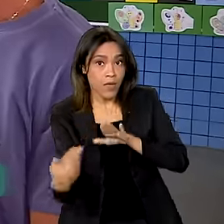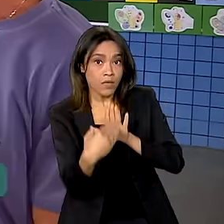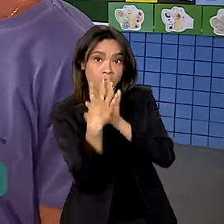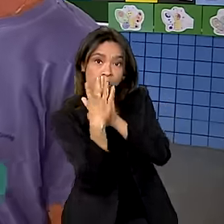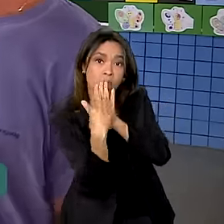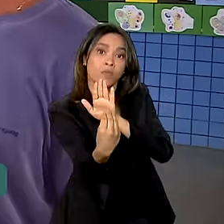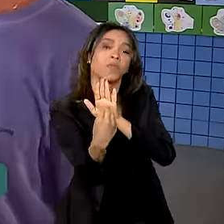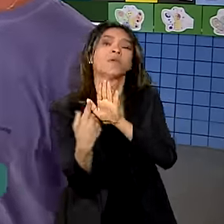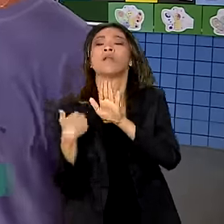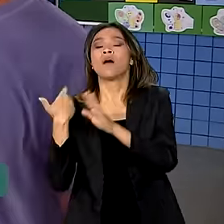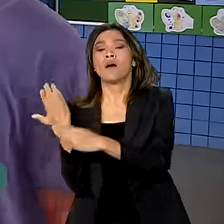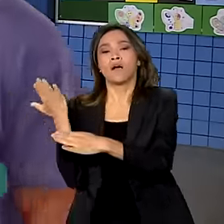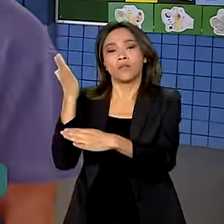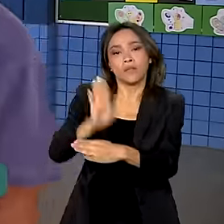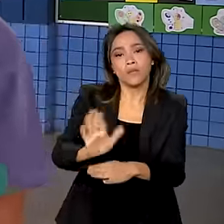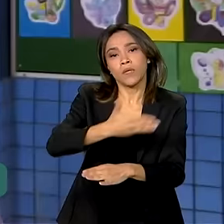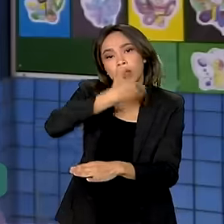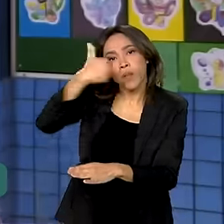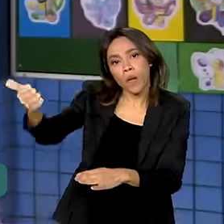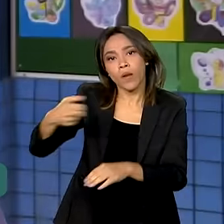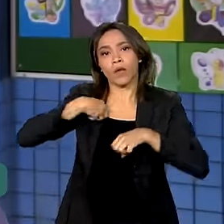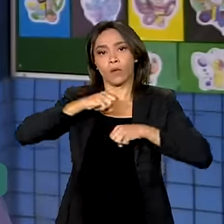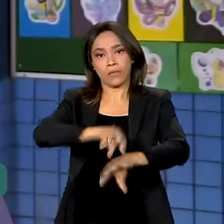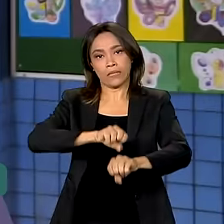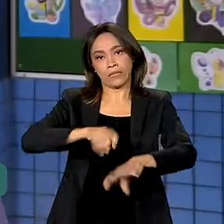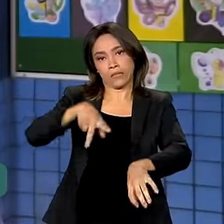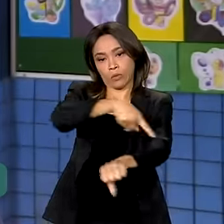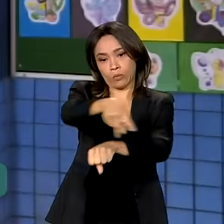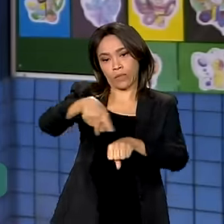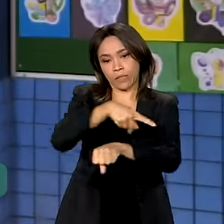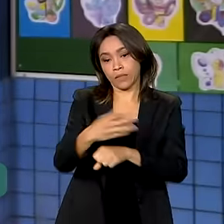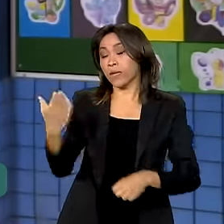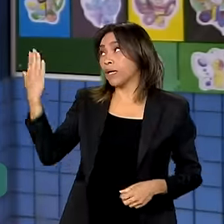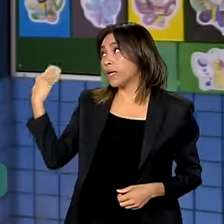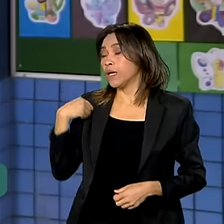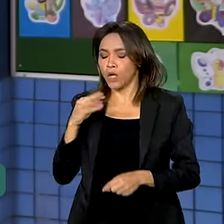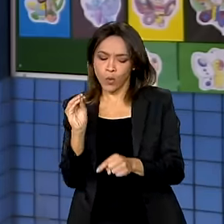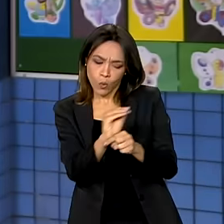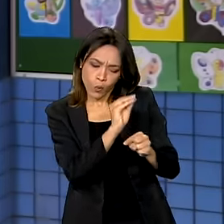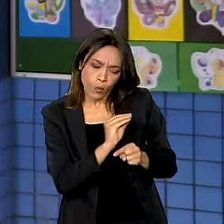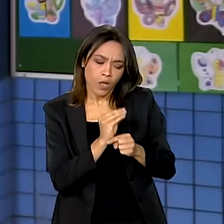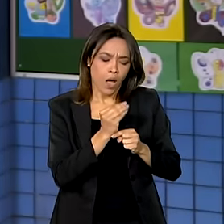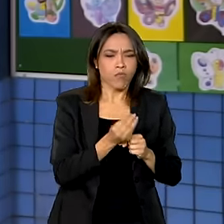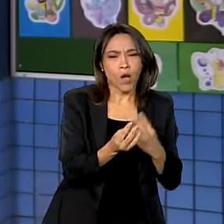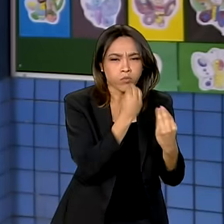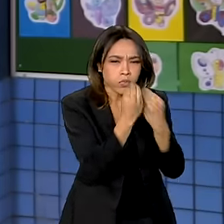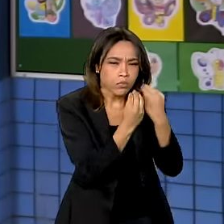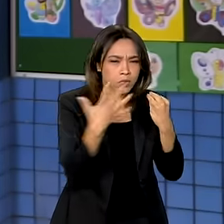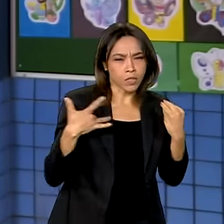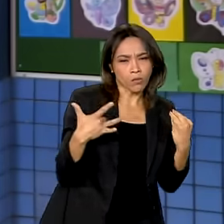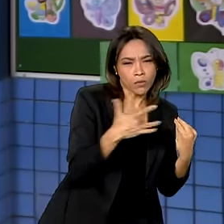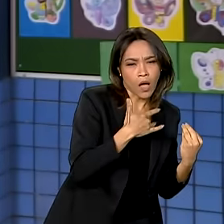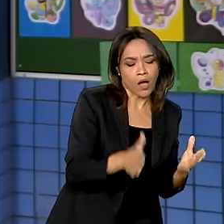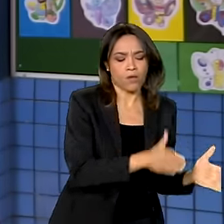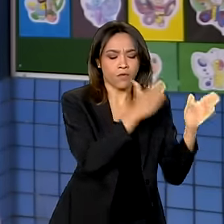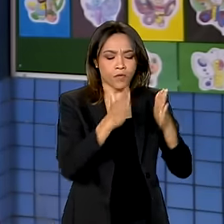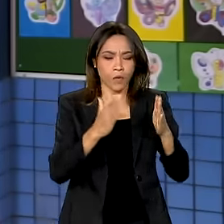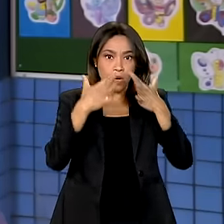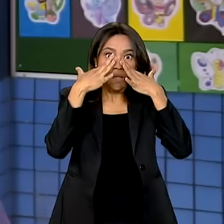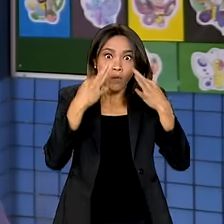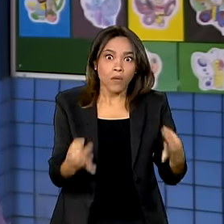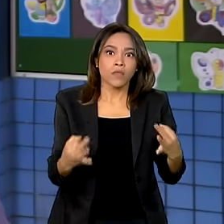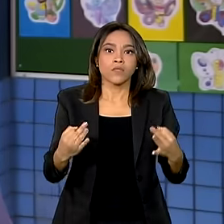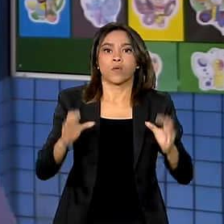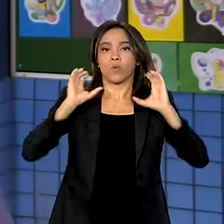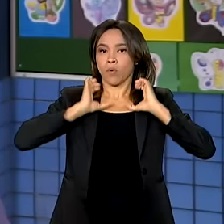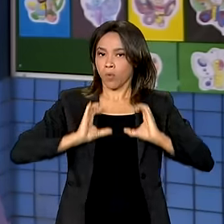para melhorar a educação no país. A gente cuida da parte de alimentação saudável, a gente cuida da parte comportamental, a gente